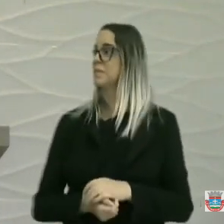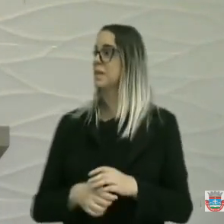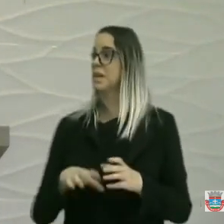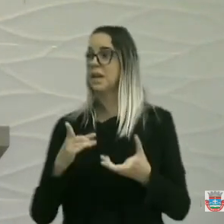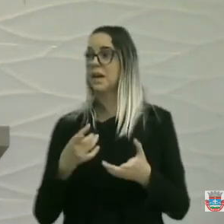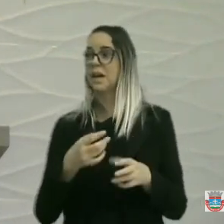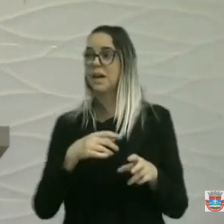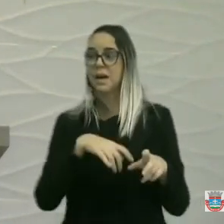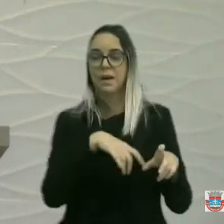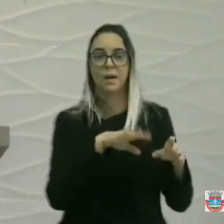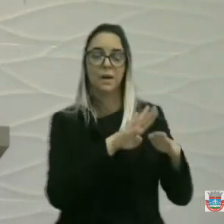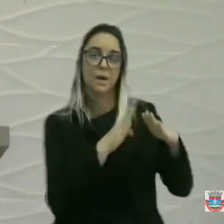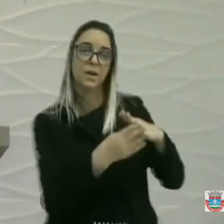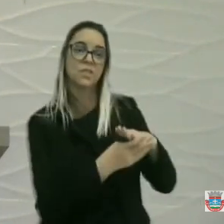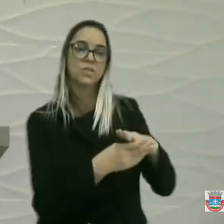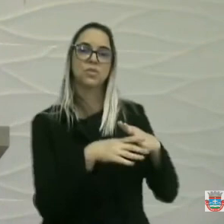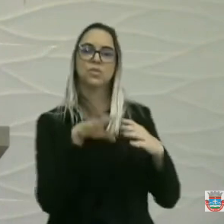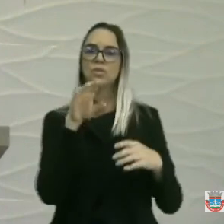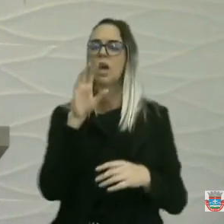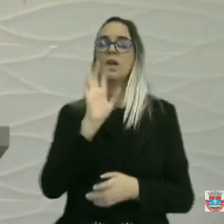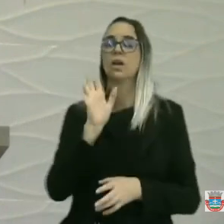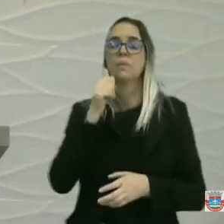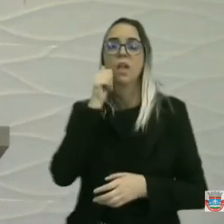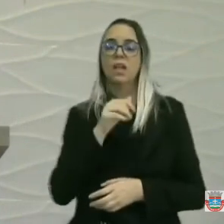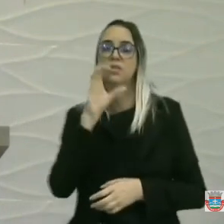Socorro, Wanderlé.